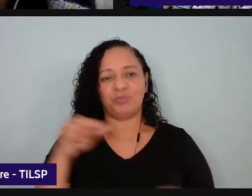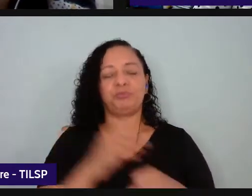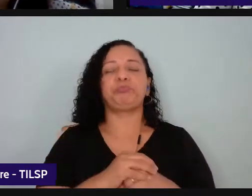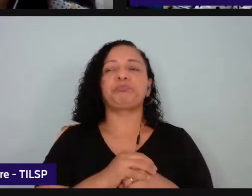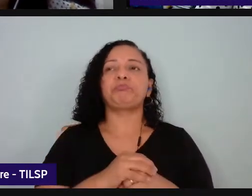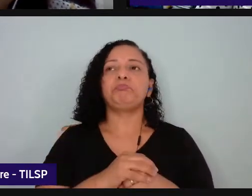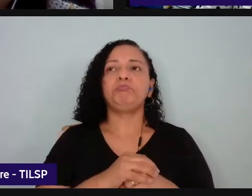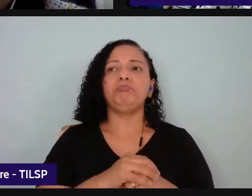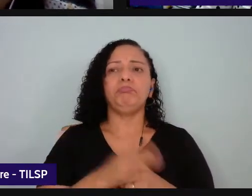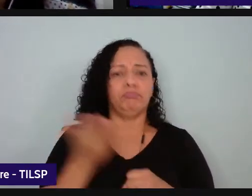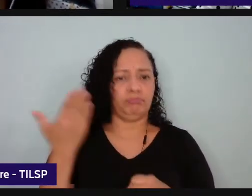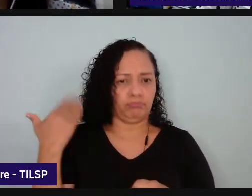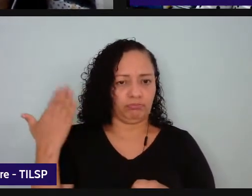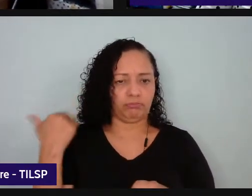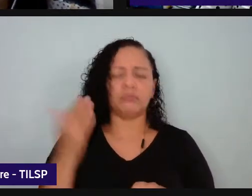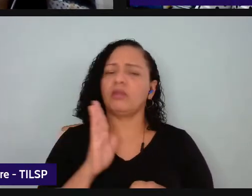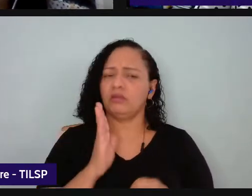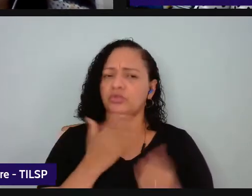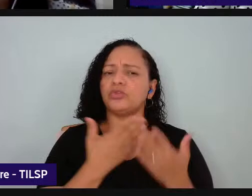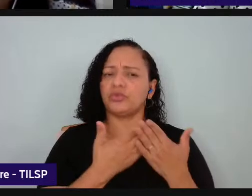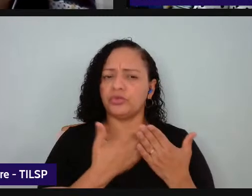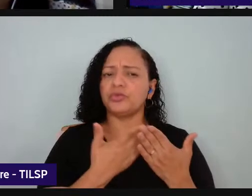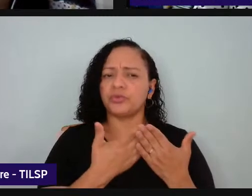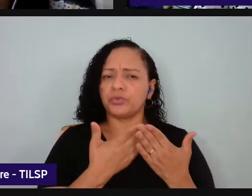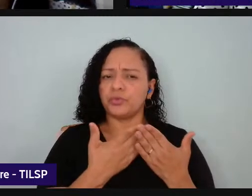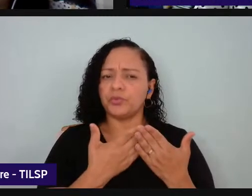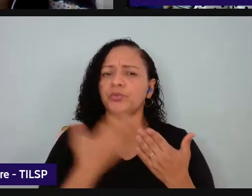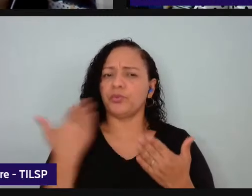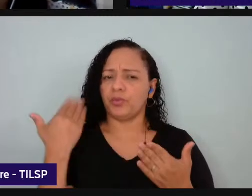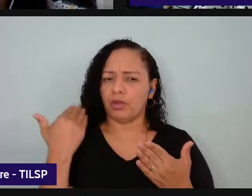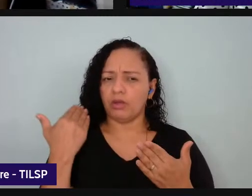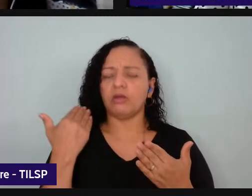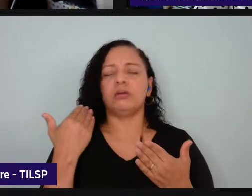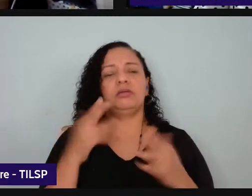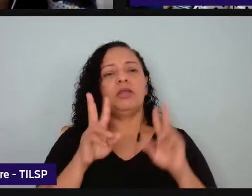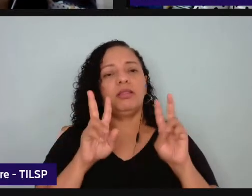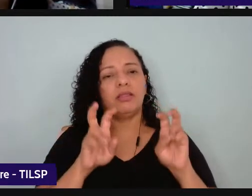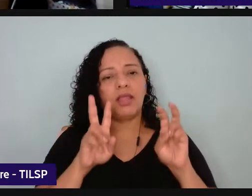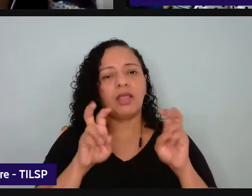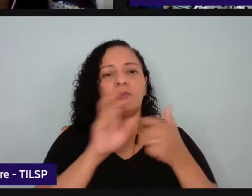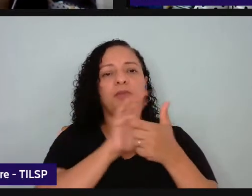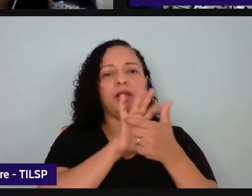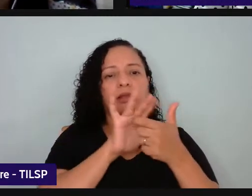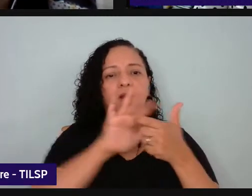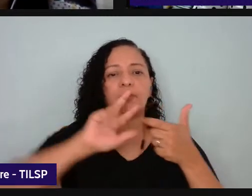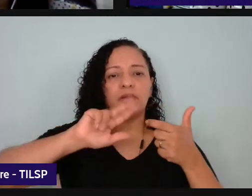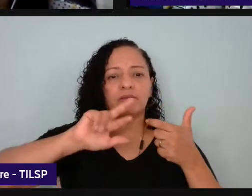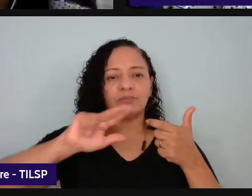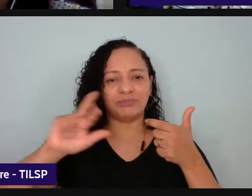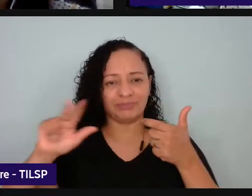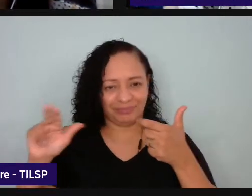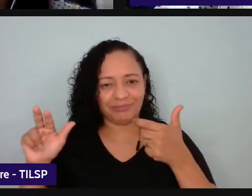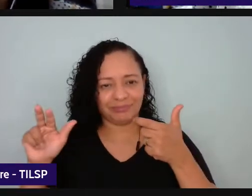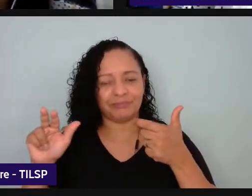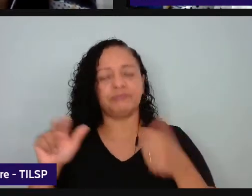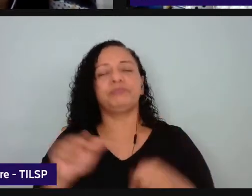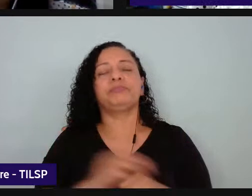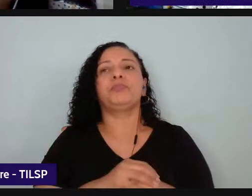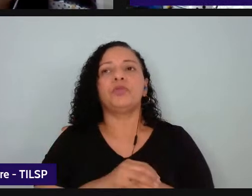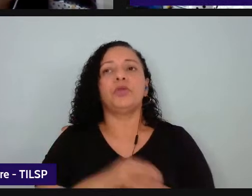alguns estudos já avançados com relação aos multiletramentos aos letramentos né tive uma